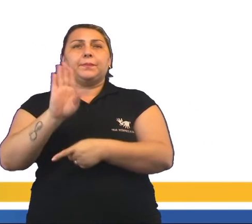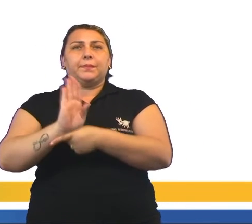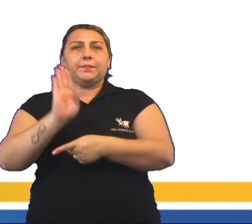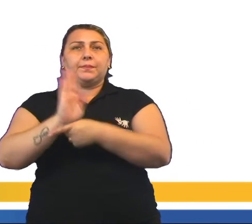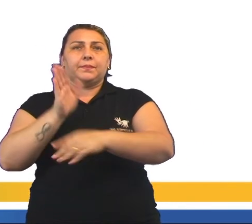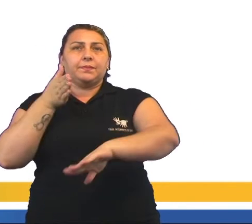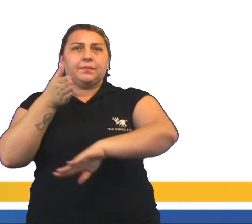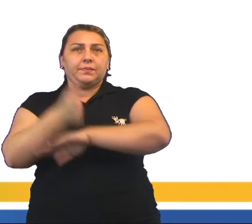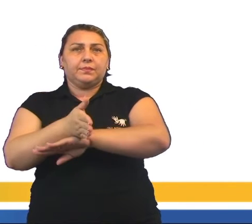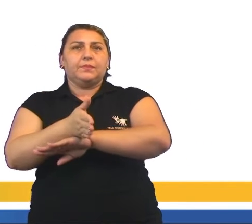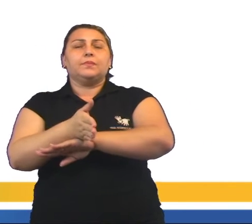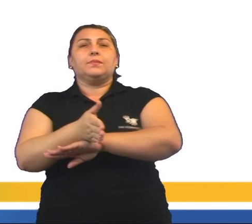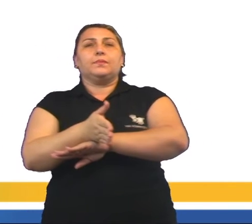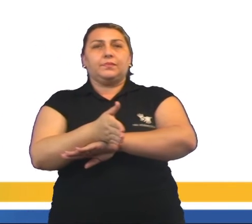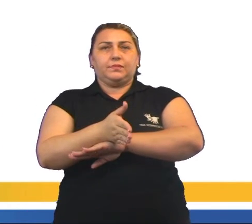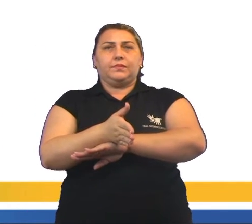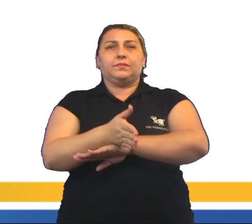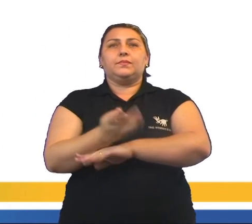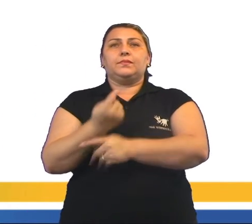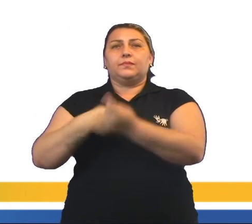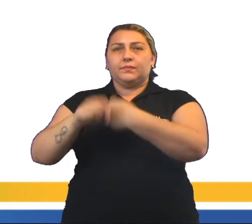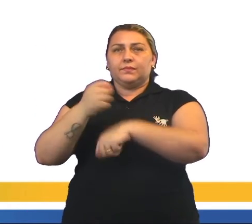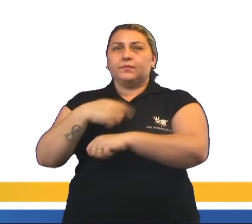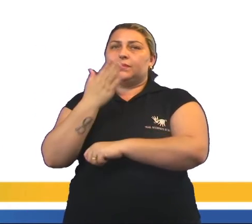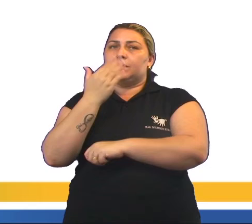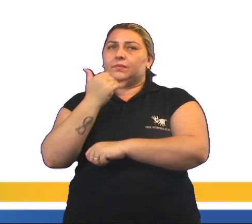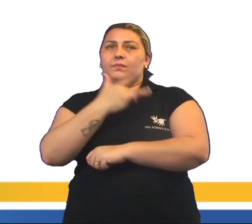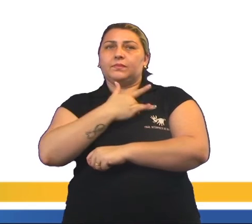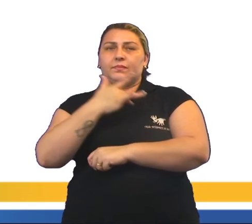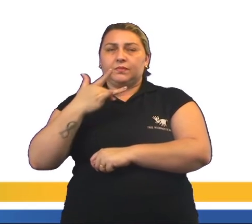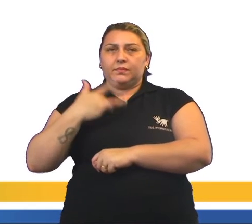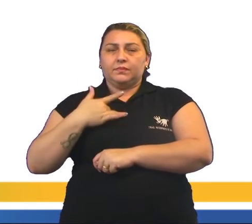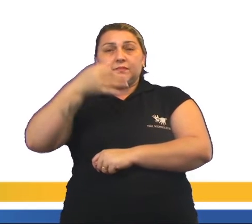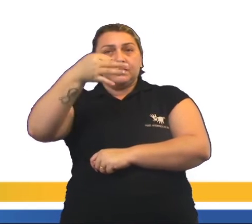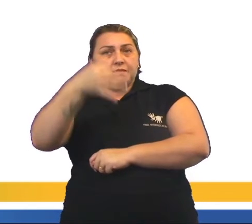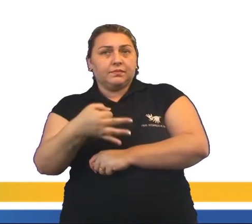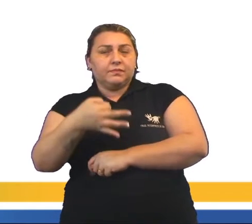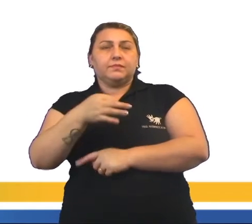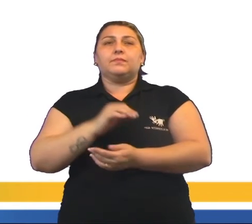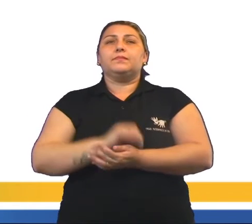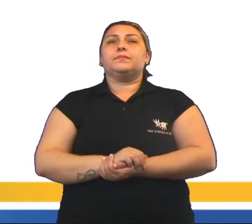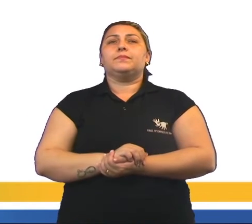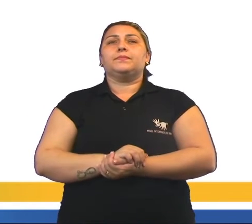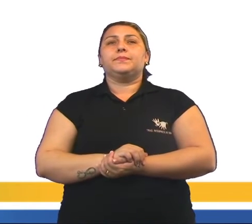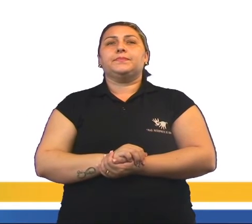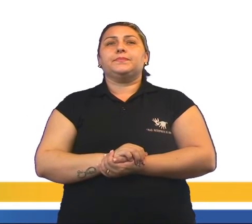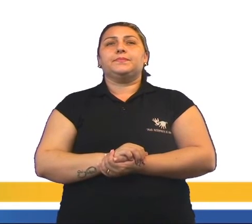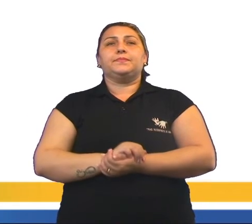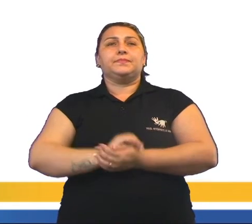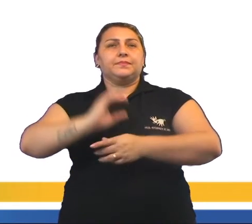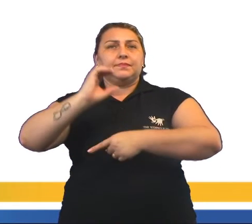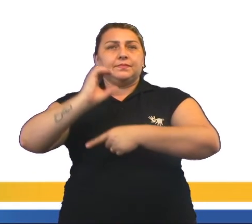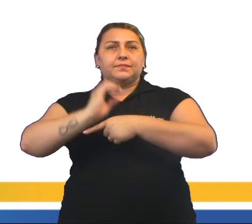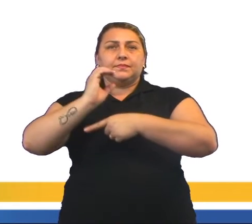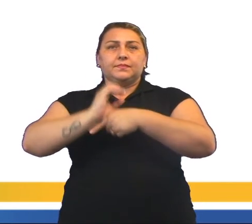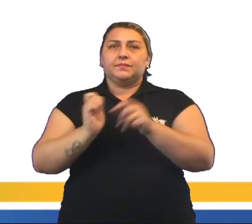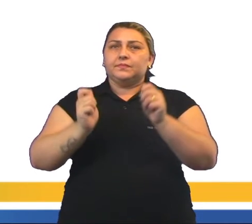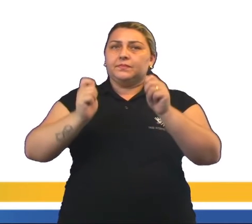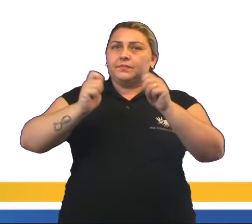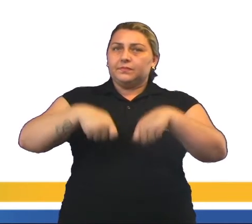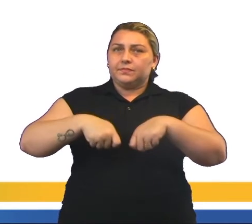B, acesso físico e econômico à alimentação saudável e adequada.